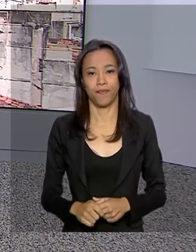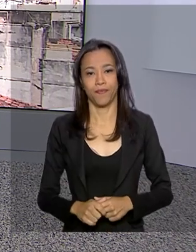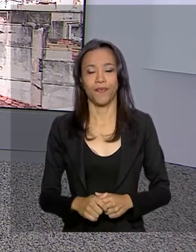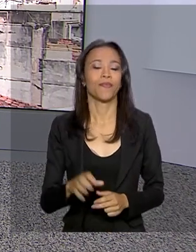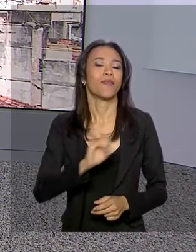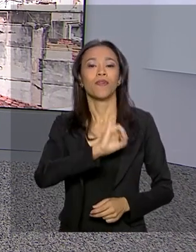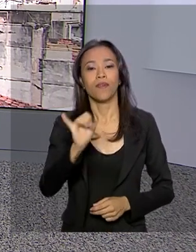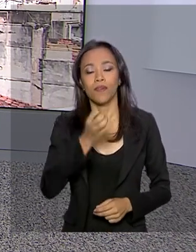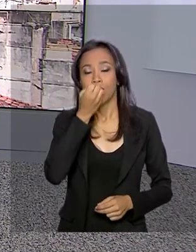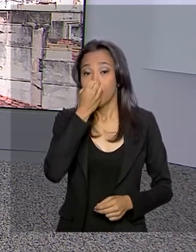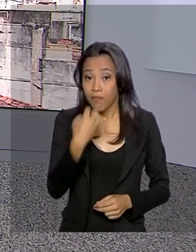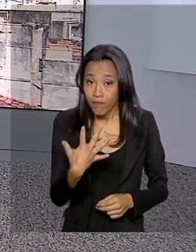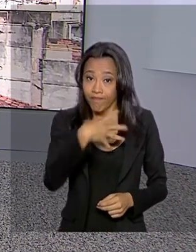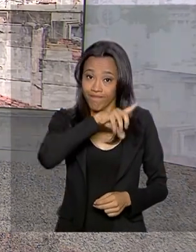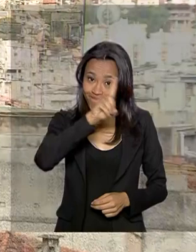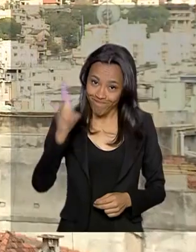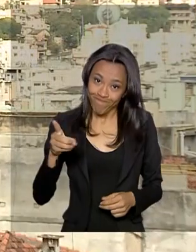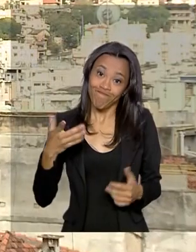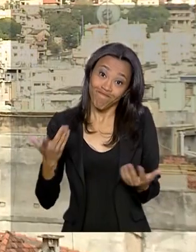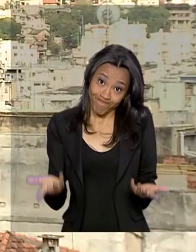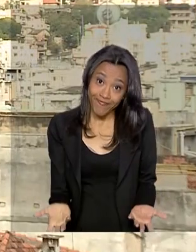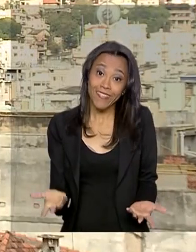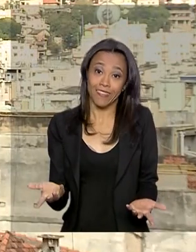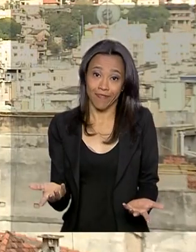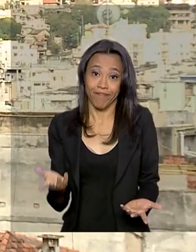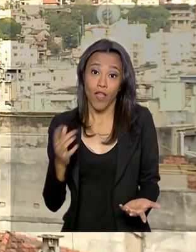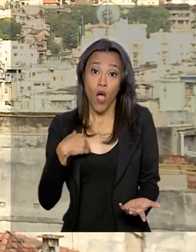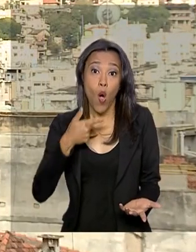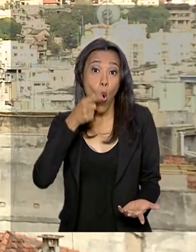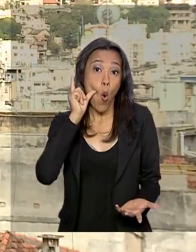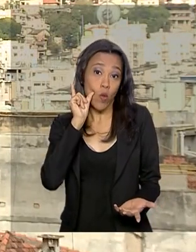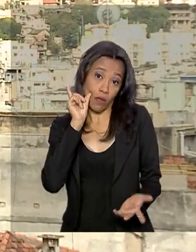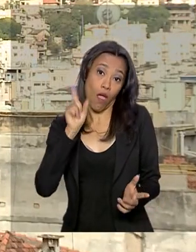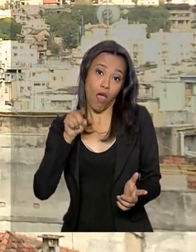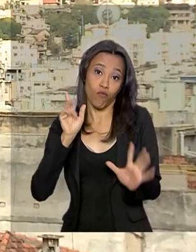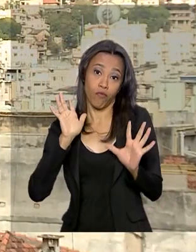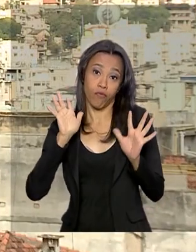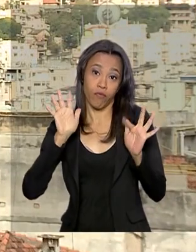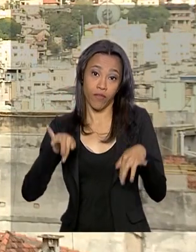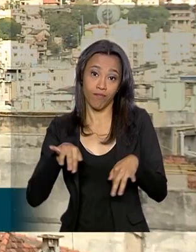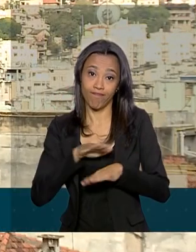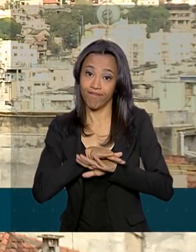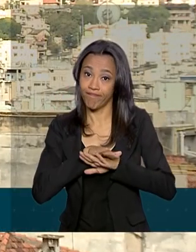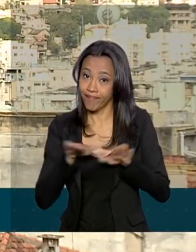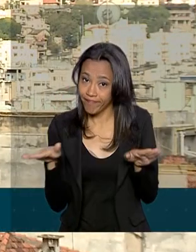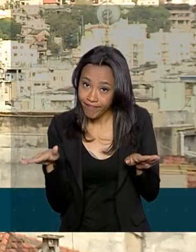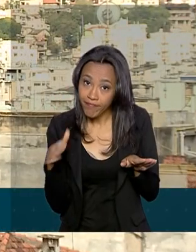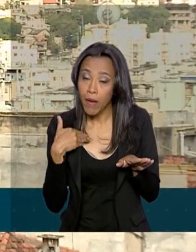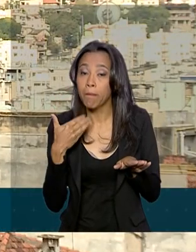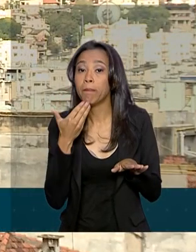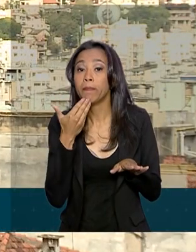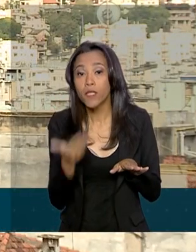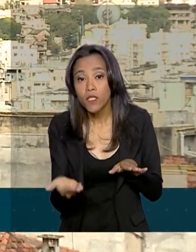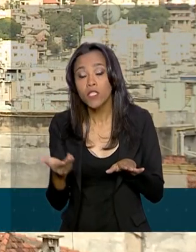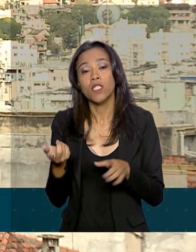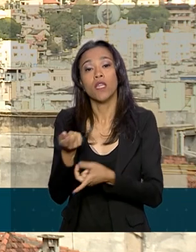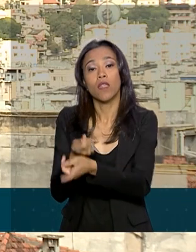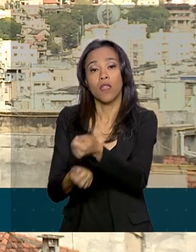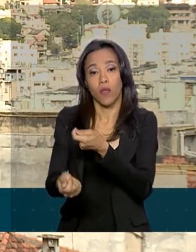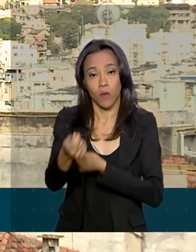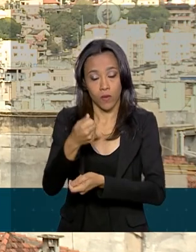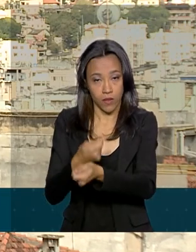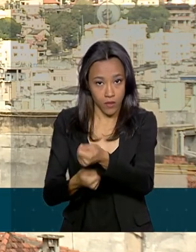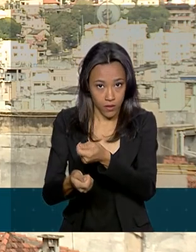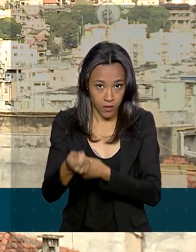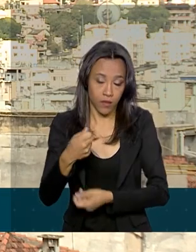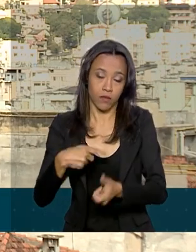Olá, Renata, bom dia. Pois é, previsto para terminar ontem, o prazo para o estudante pedir a renegociação da dívida com o